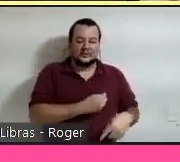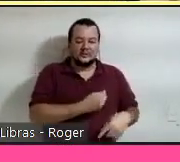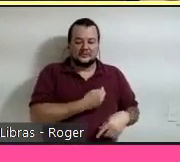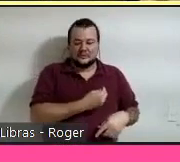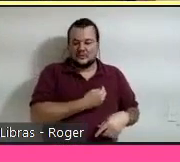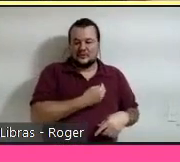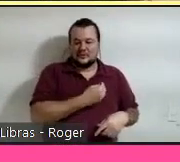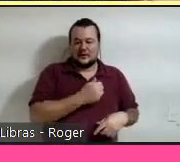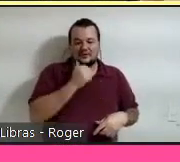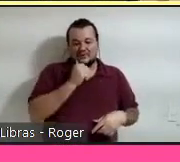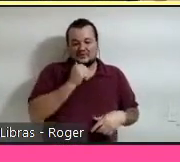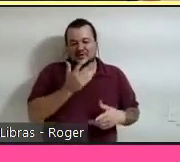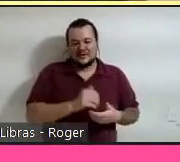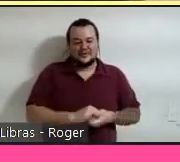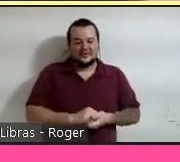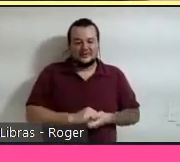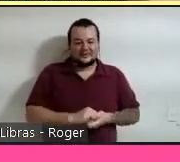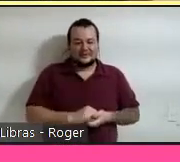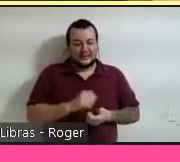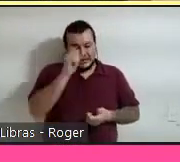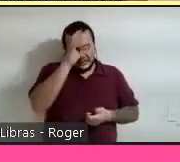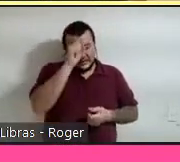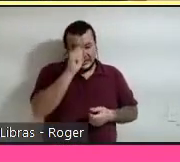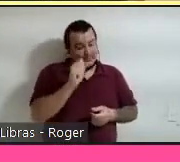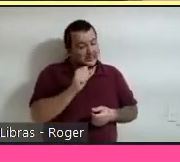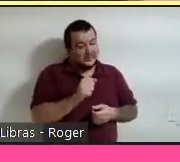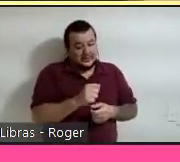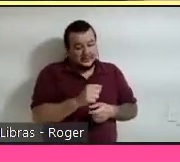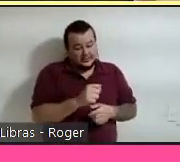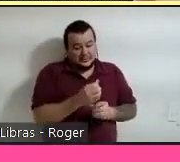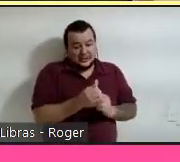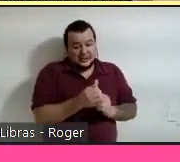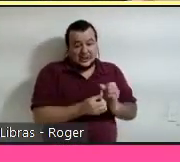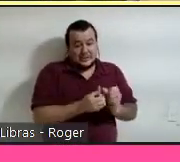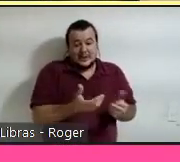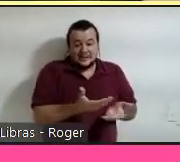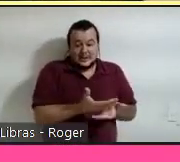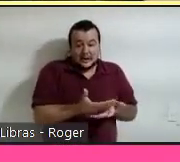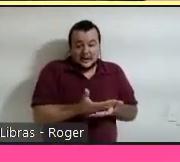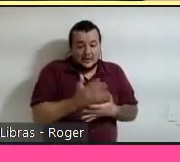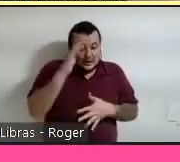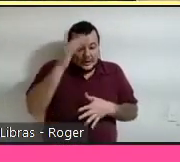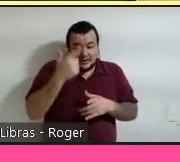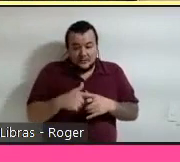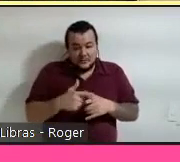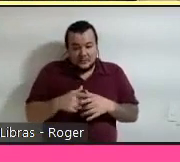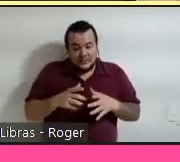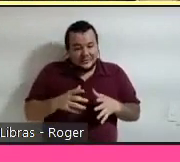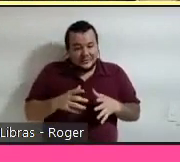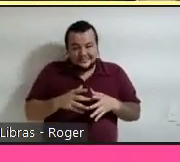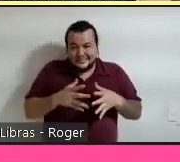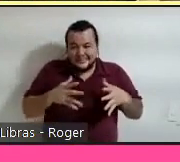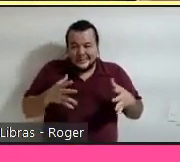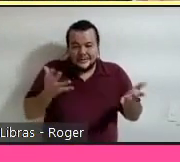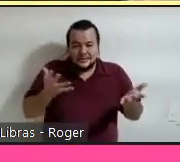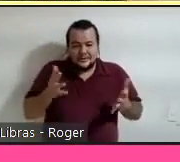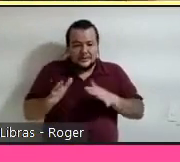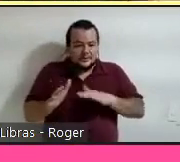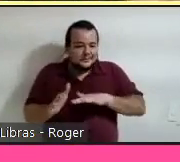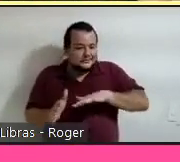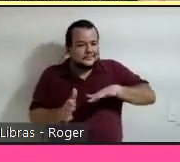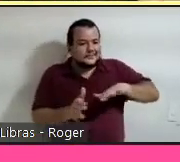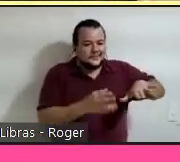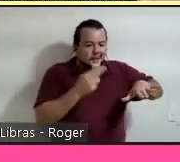semestre e resolveu um problemão que a gente tinha, nesse momento eu posso tirar o elefante da sala e